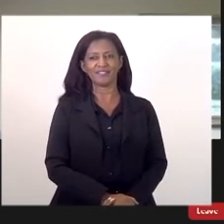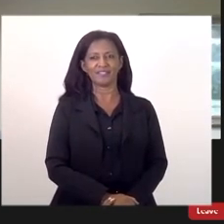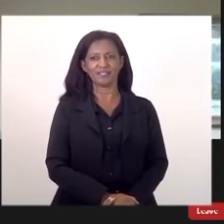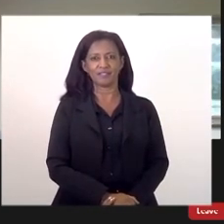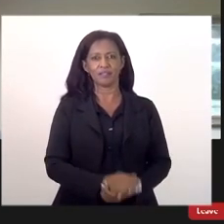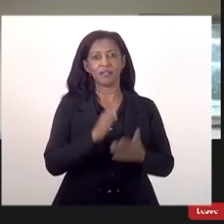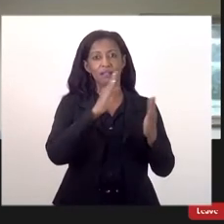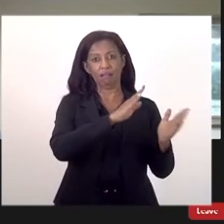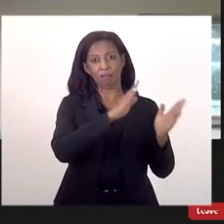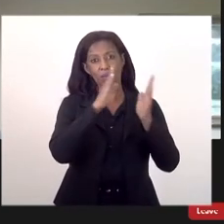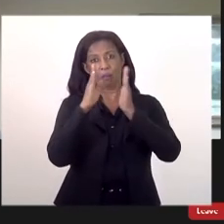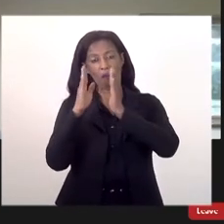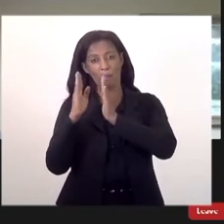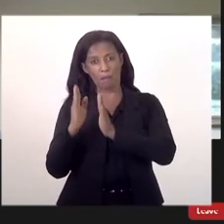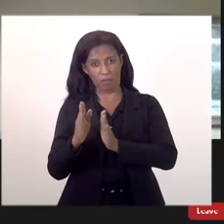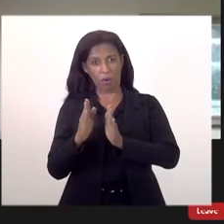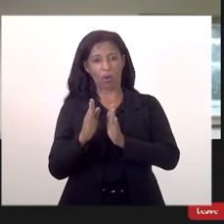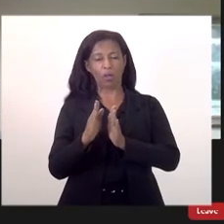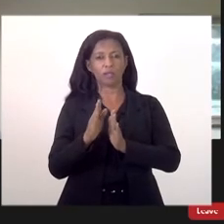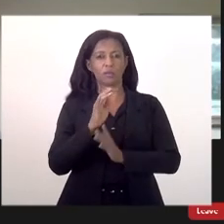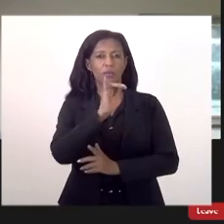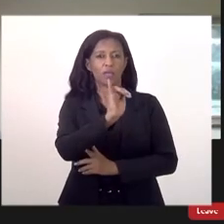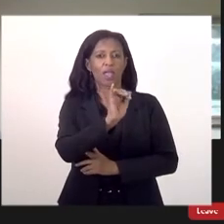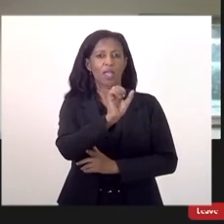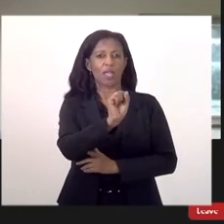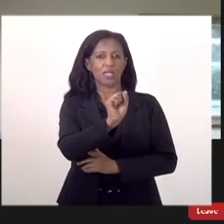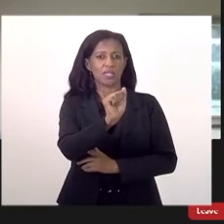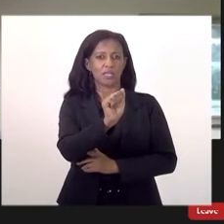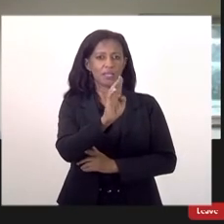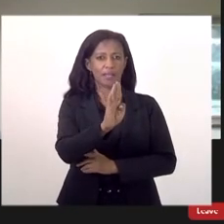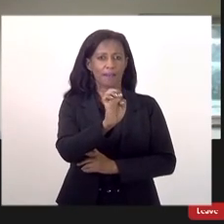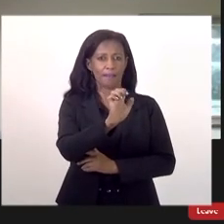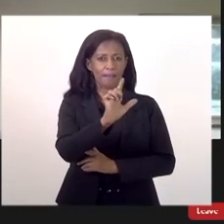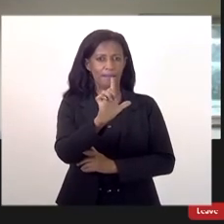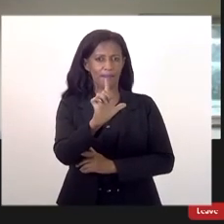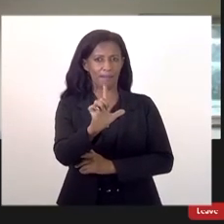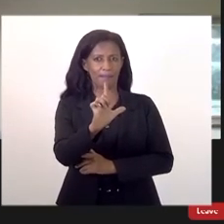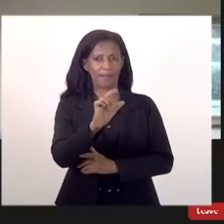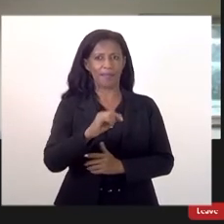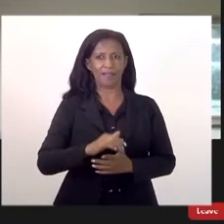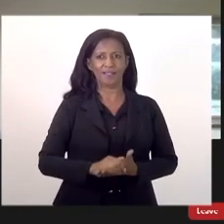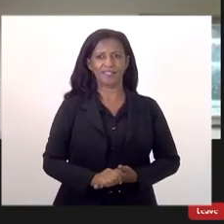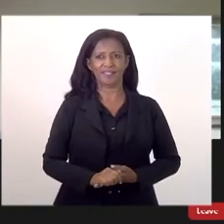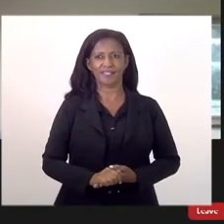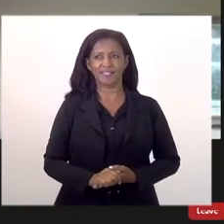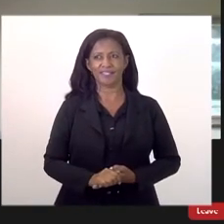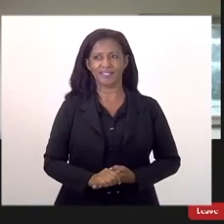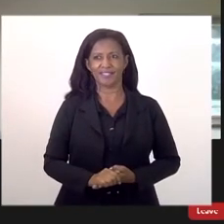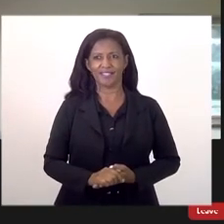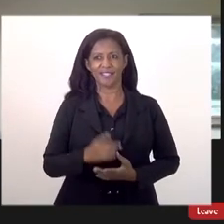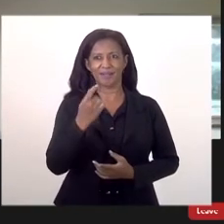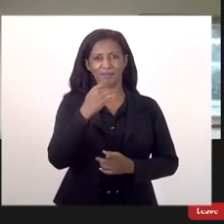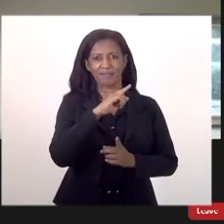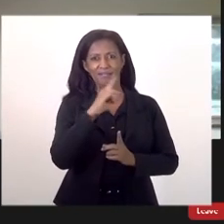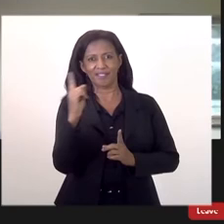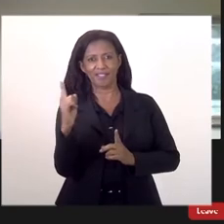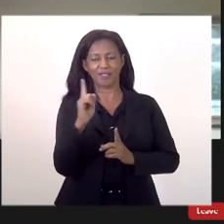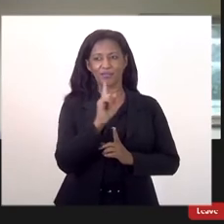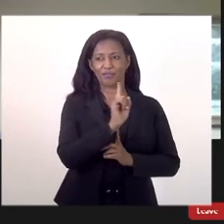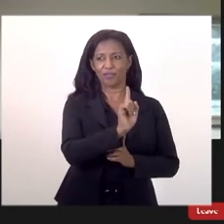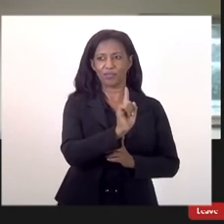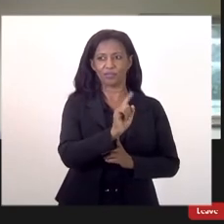passo para o próximo que é a Isabel eu não entendo não mas está dizendo a Geisa tem que sair e voltar aí do sistema